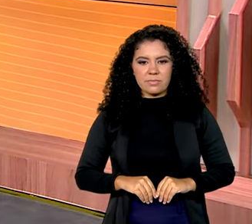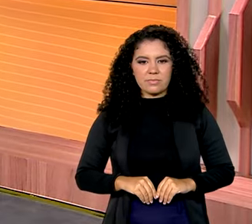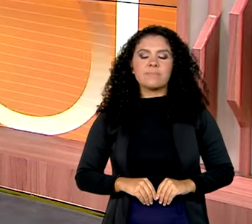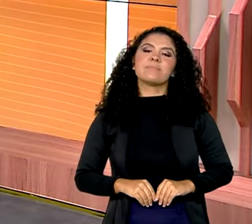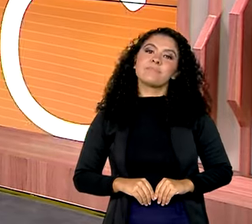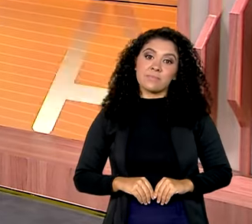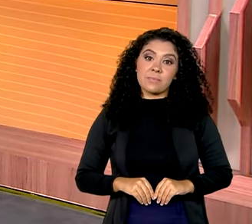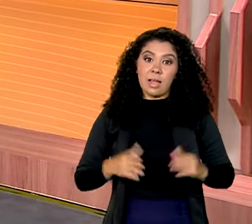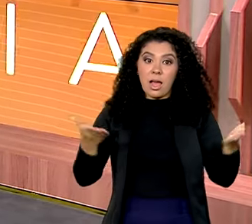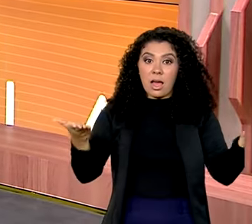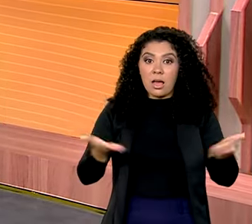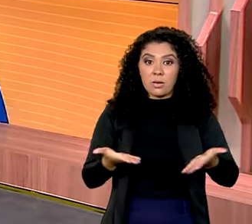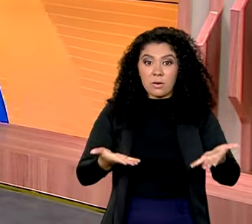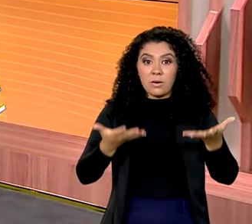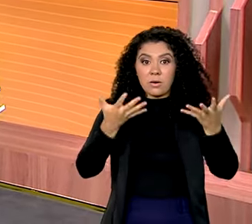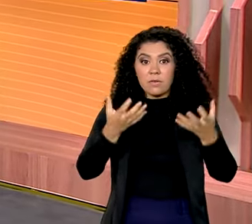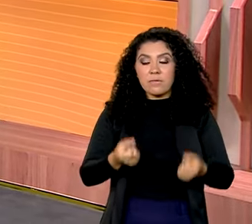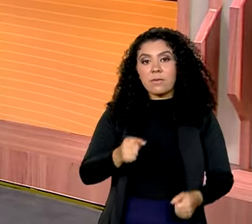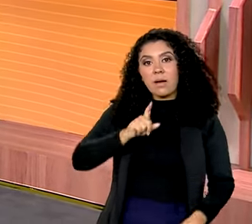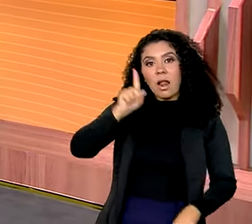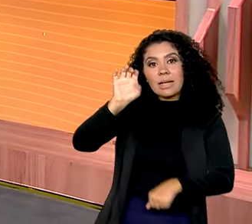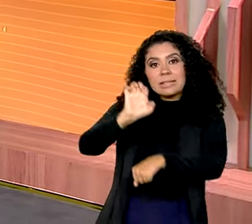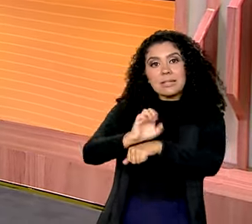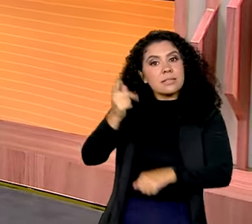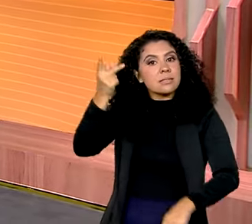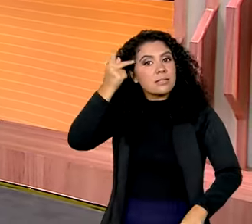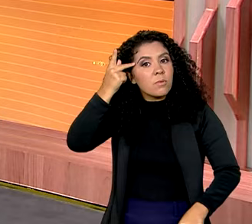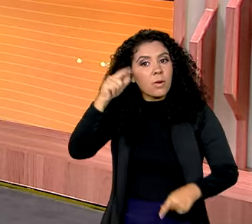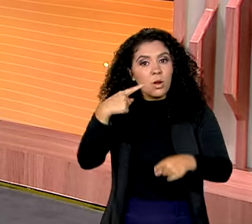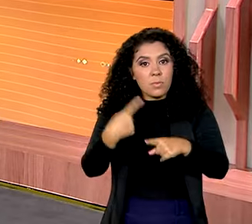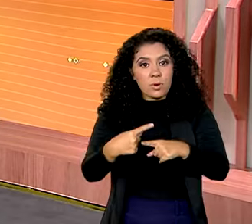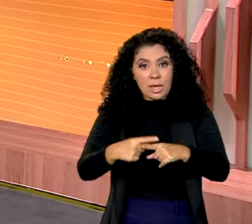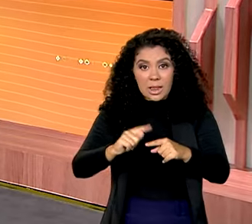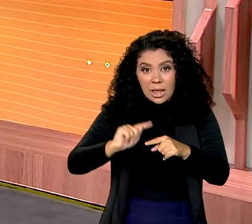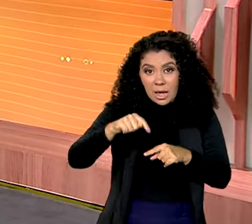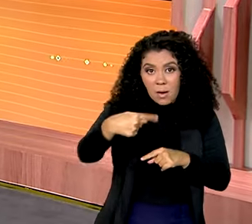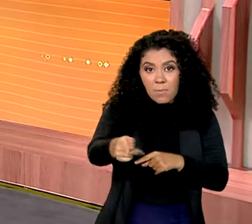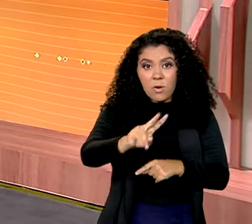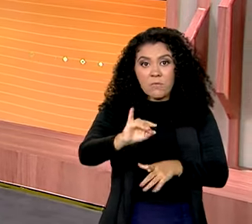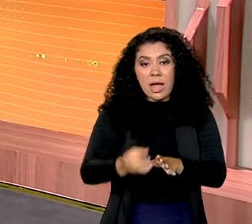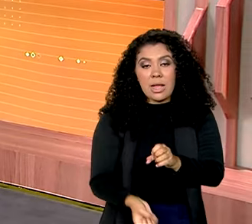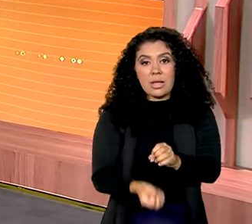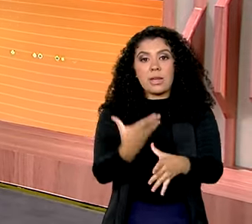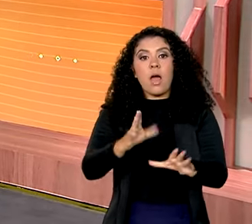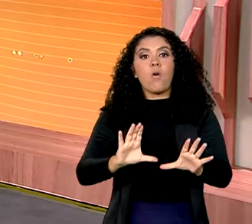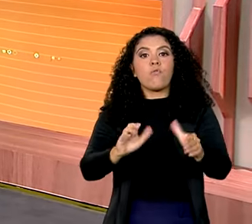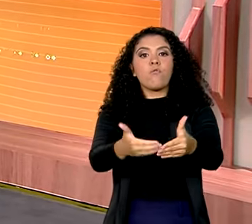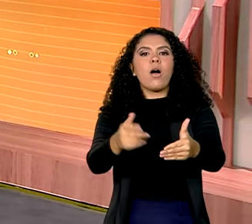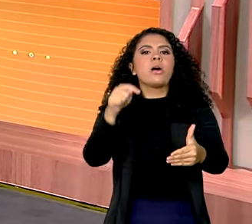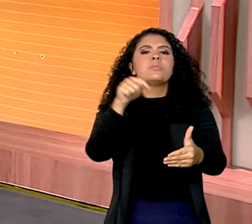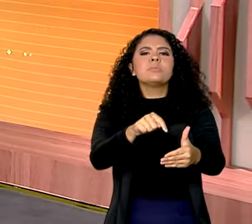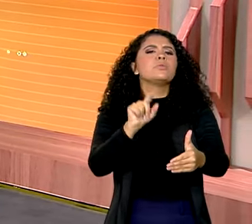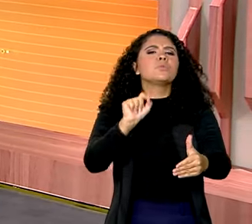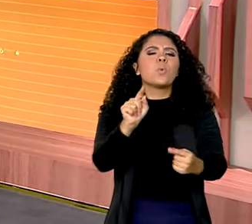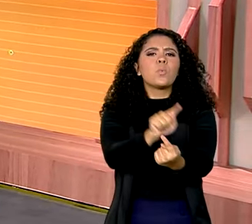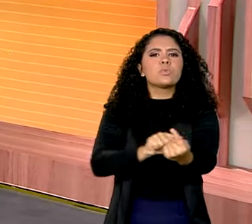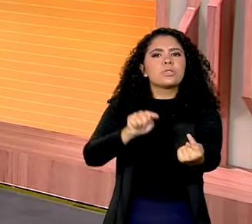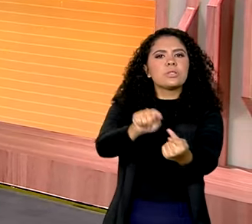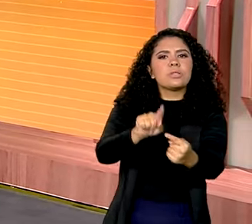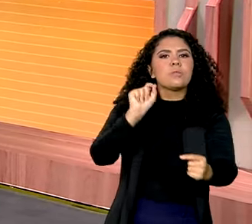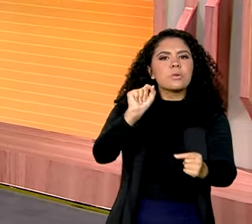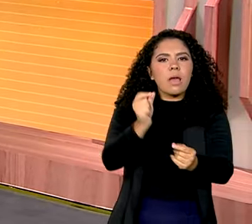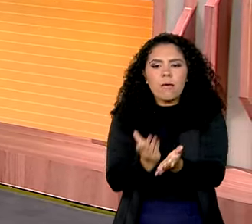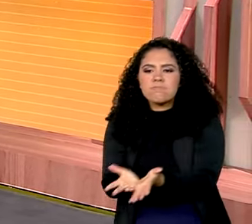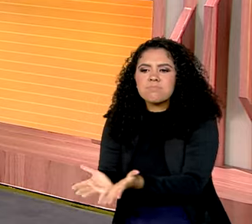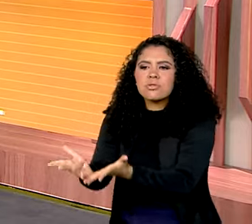E é isso, agora vamos a São Paulo, porque vai ser instalado daqui a pouco um fórum que vai ajudar a mapear quais imóveis